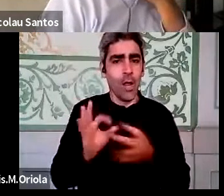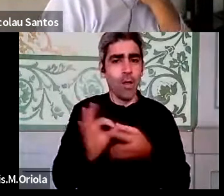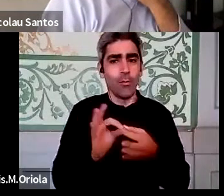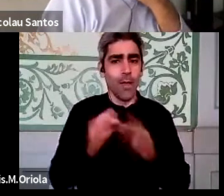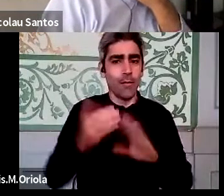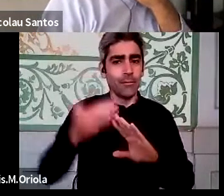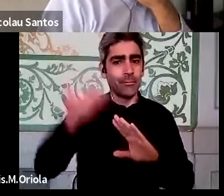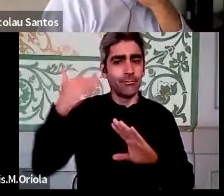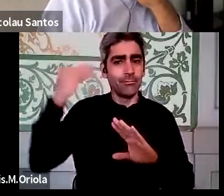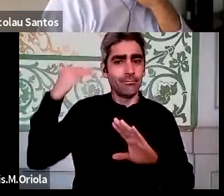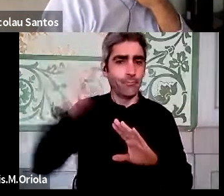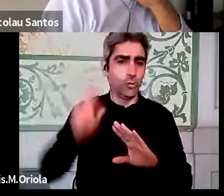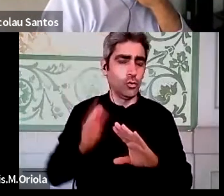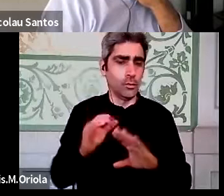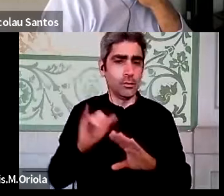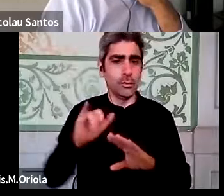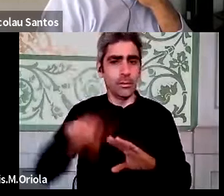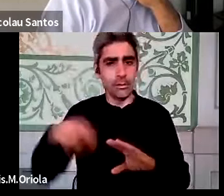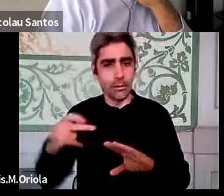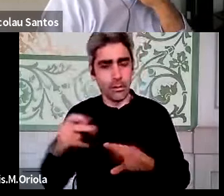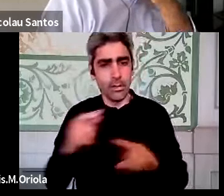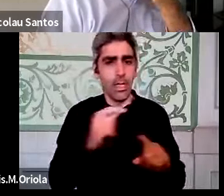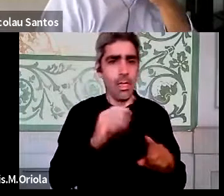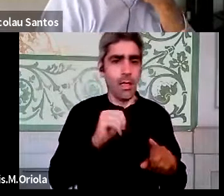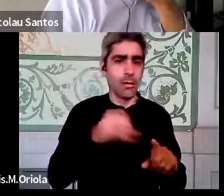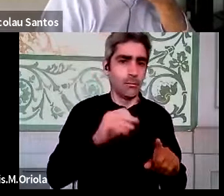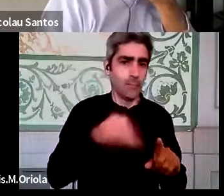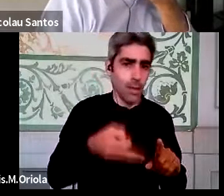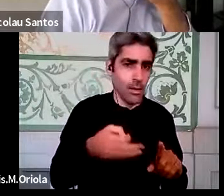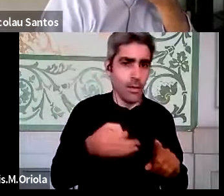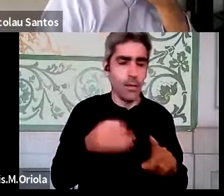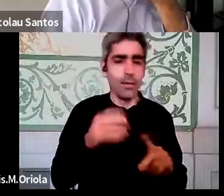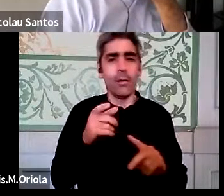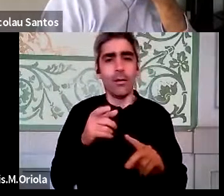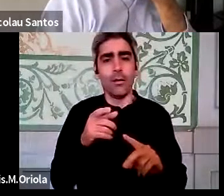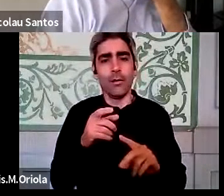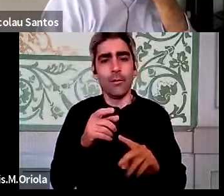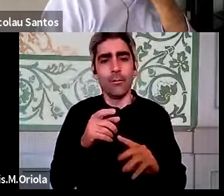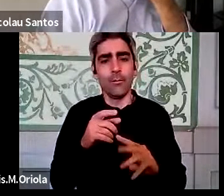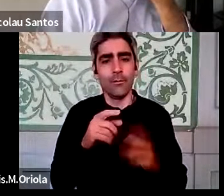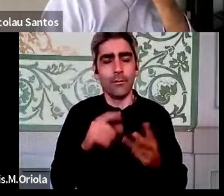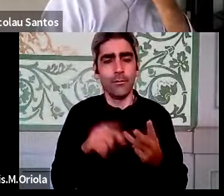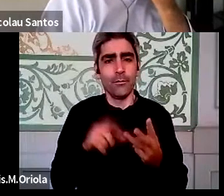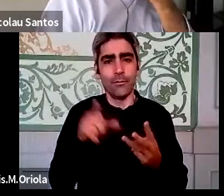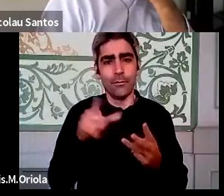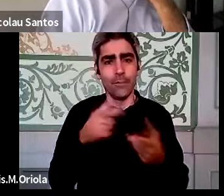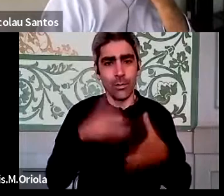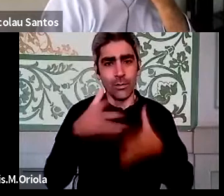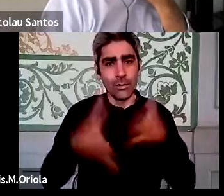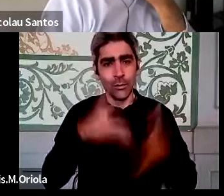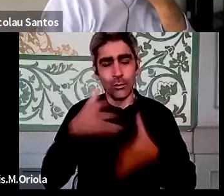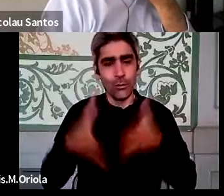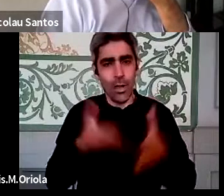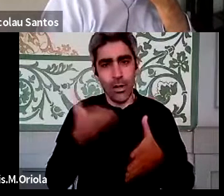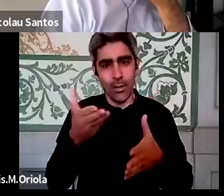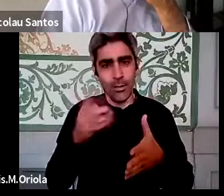outros, não é, com o INA, com a ESPAP, com a língua gestual, a